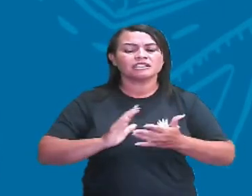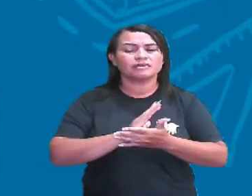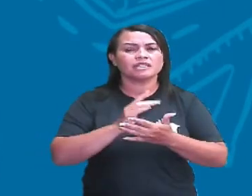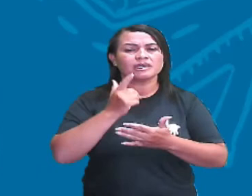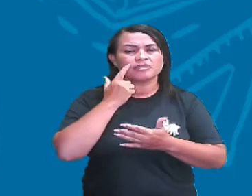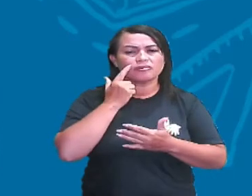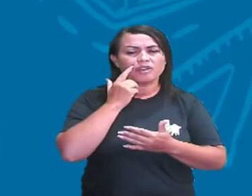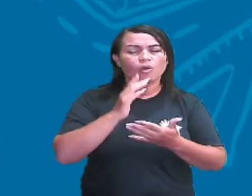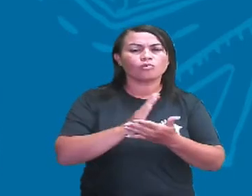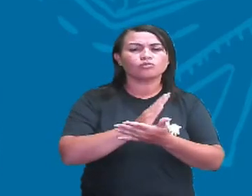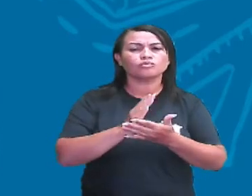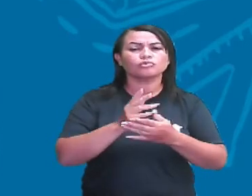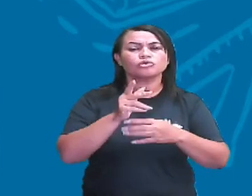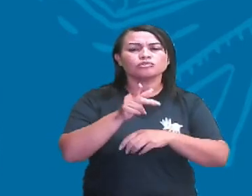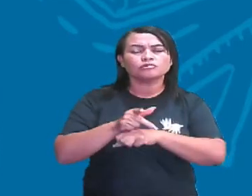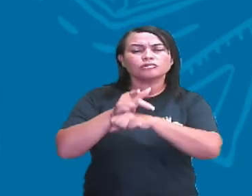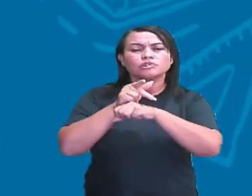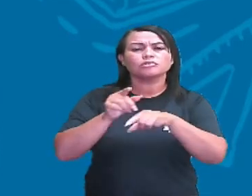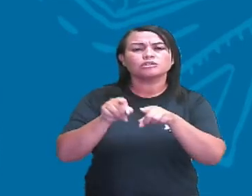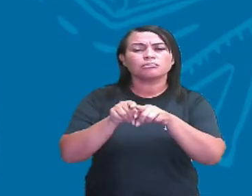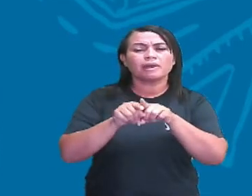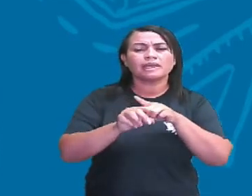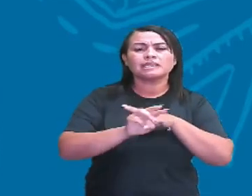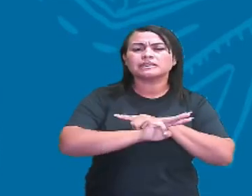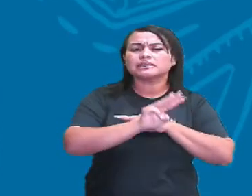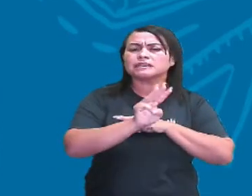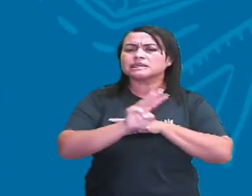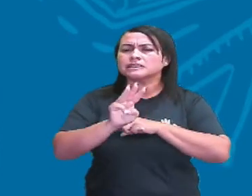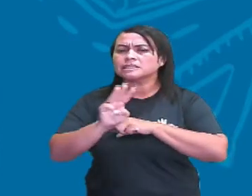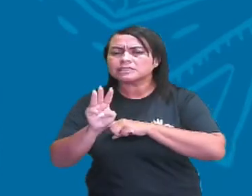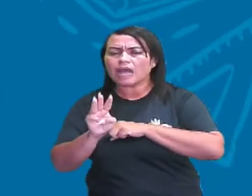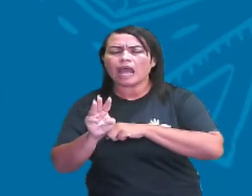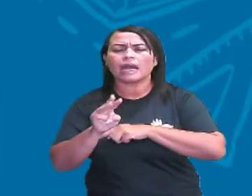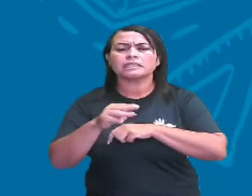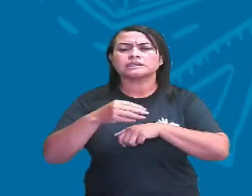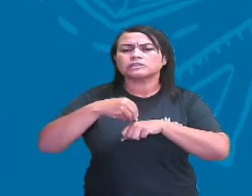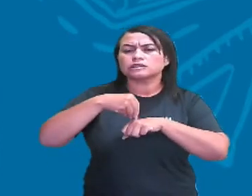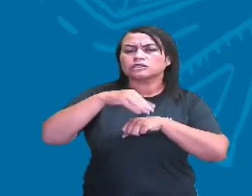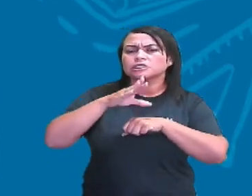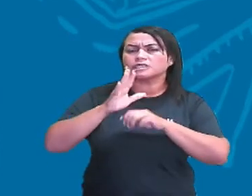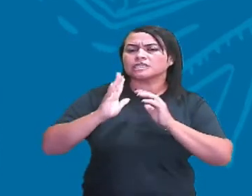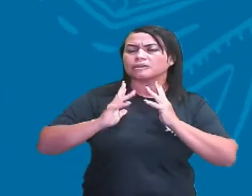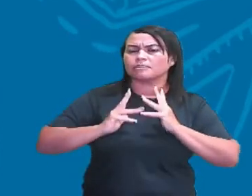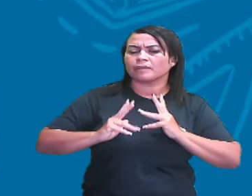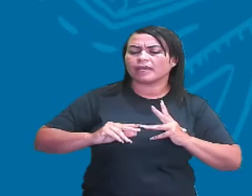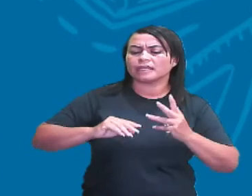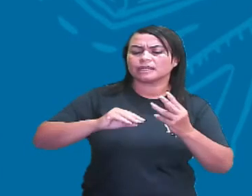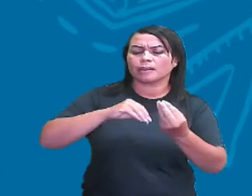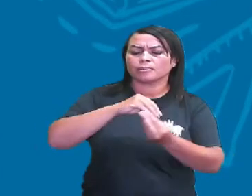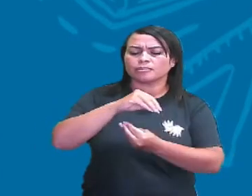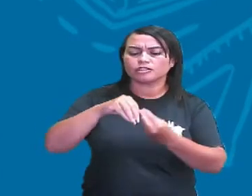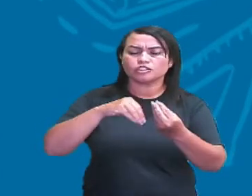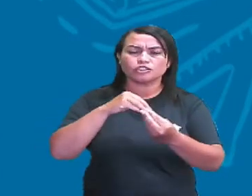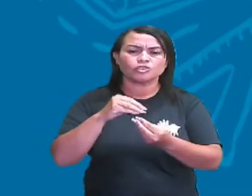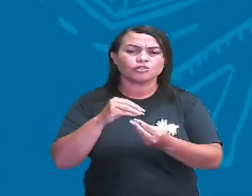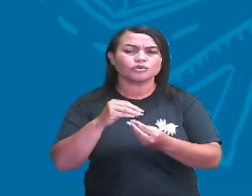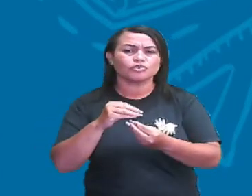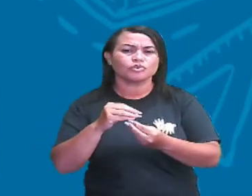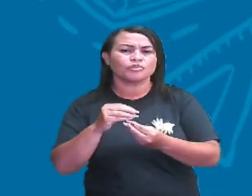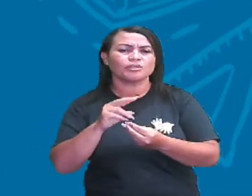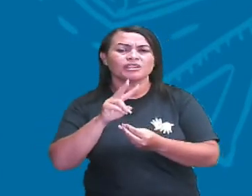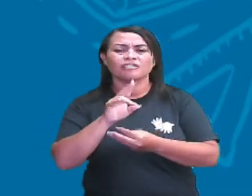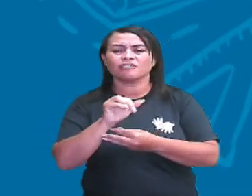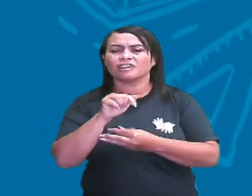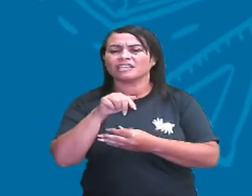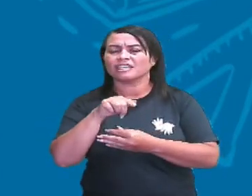sites no nosso dia a dia, na internet, dando dicas de limpeza. misture vinagre com bicarbonato